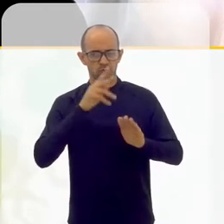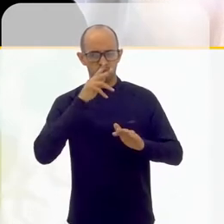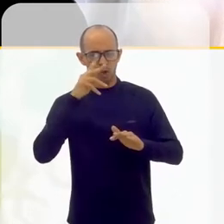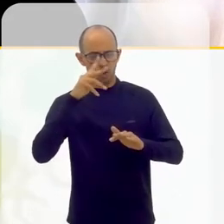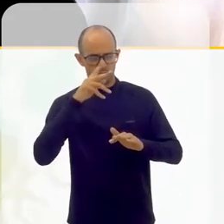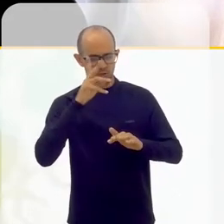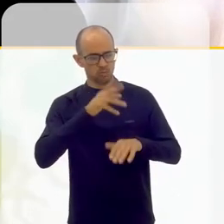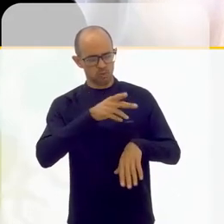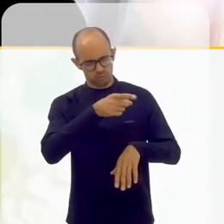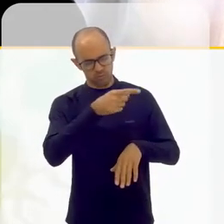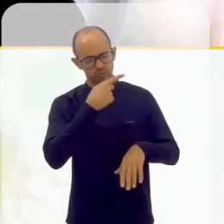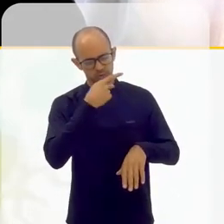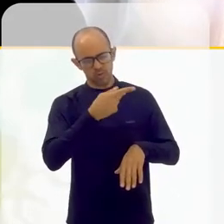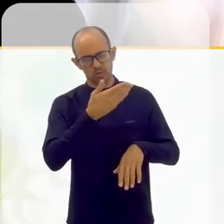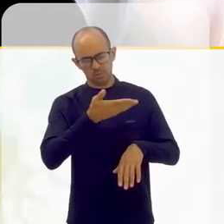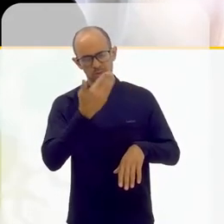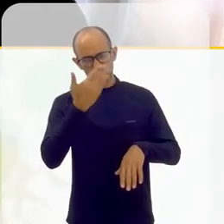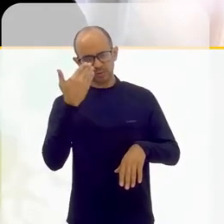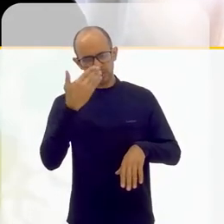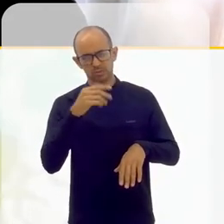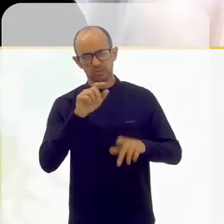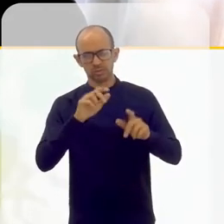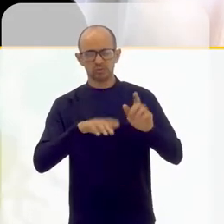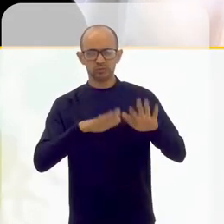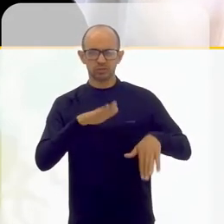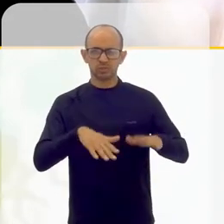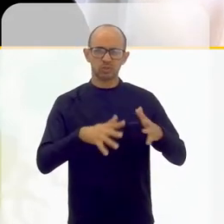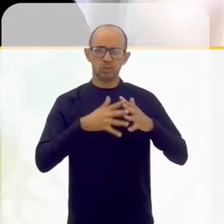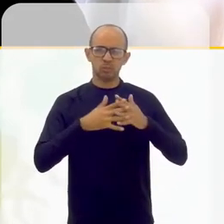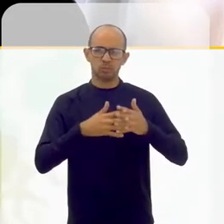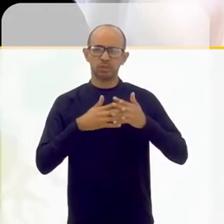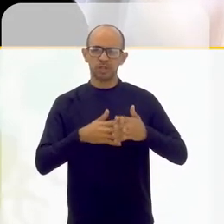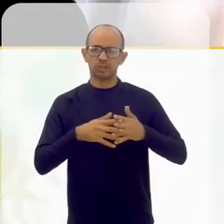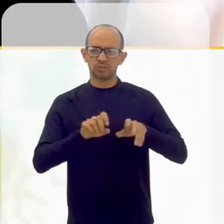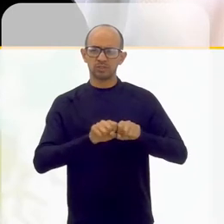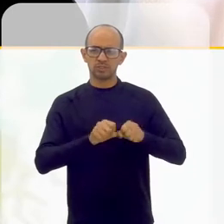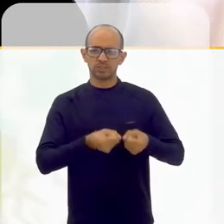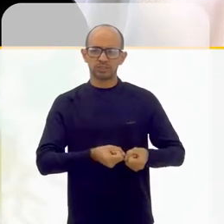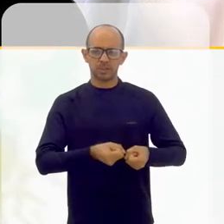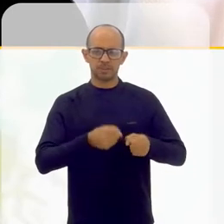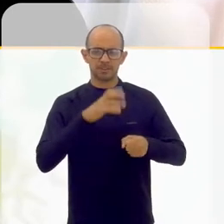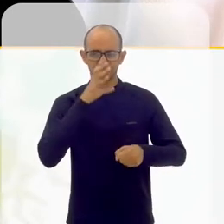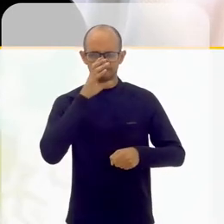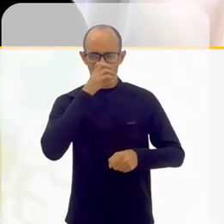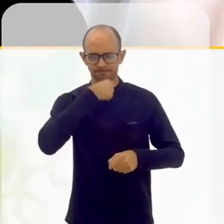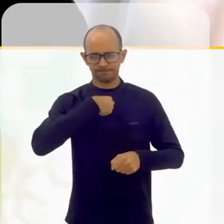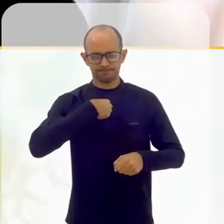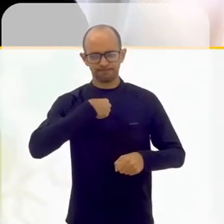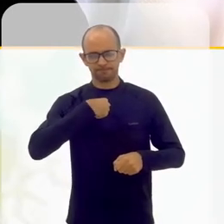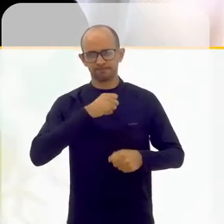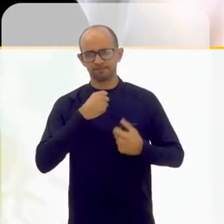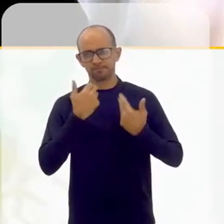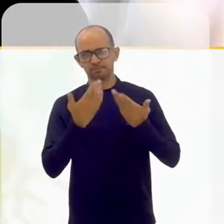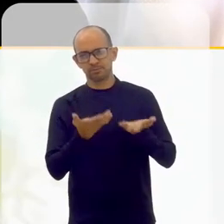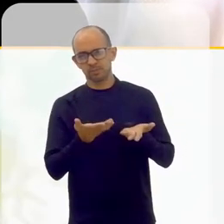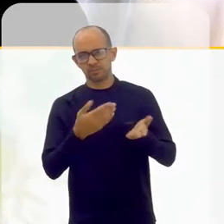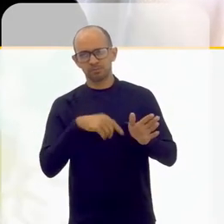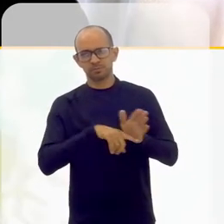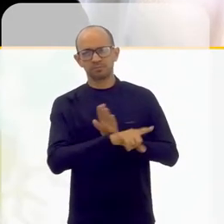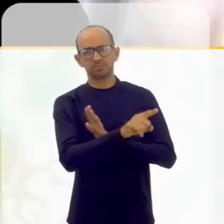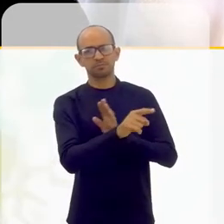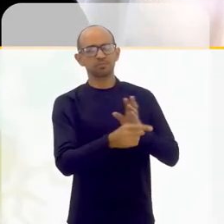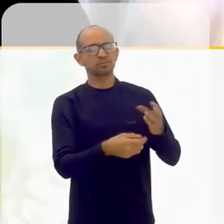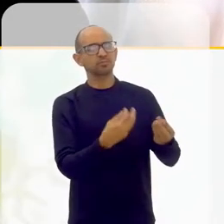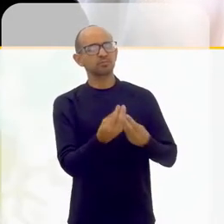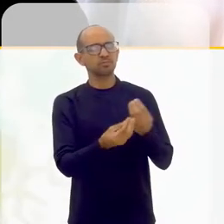você citou ainda há pouco, é um pouco complicado você quebrar essa resistência. E aí